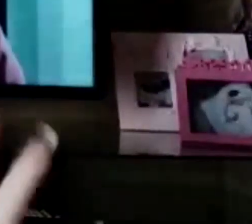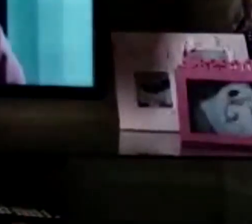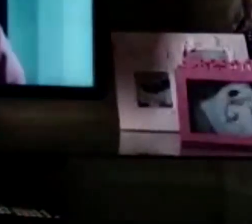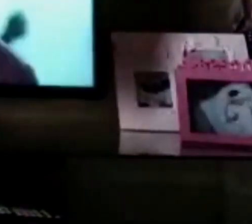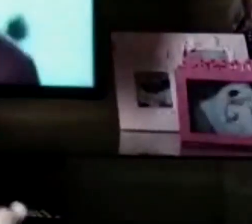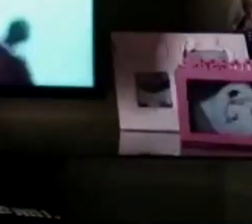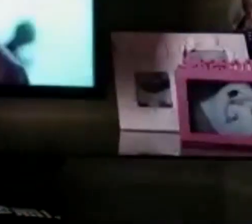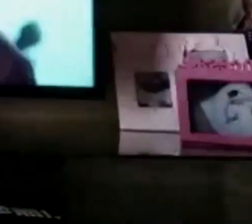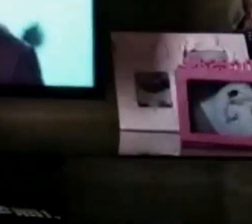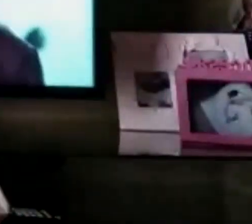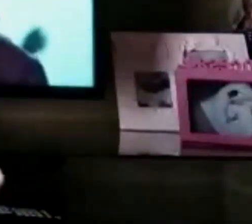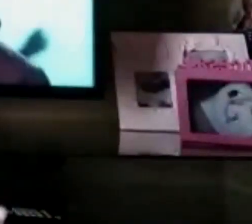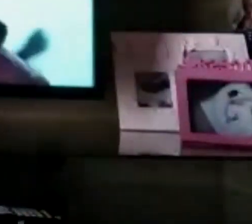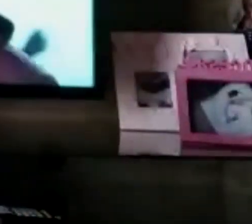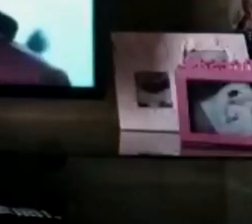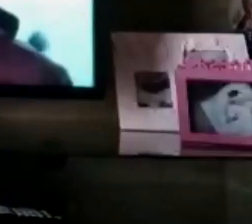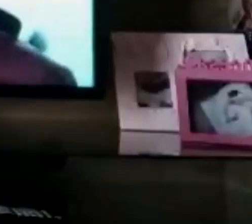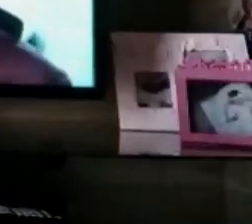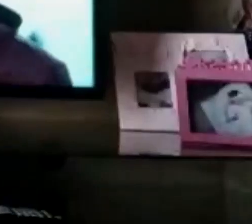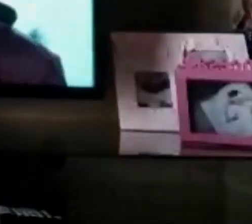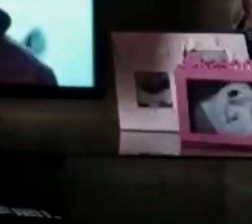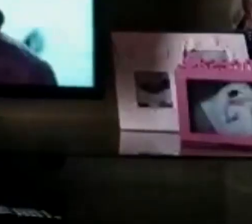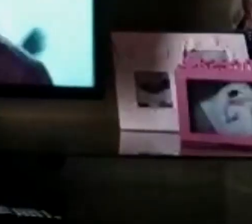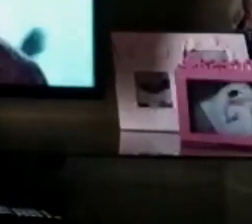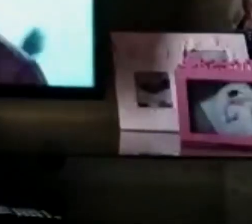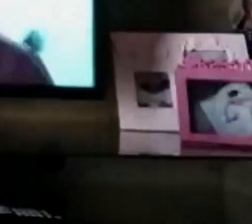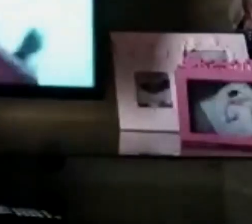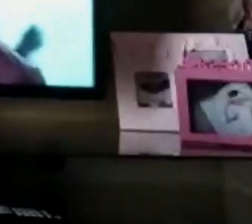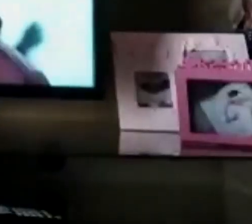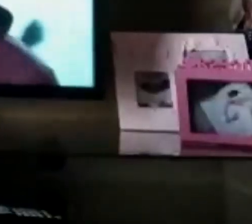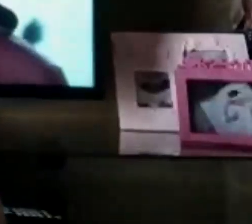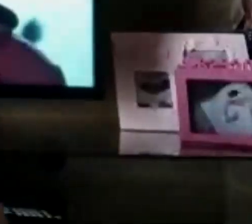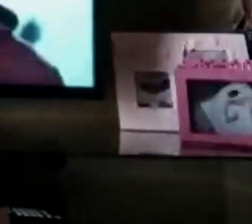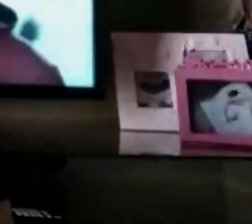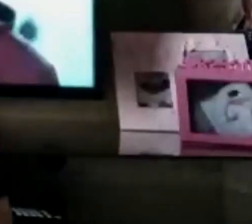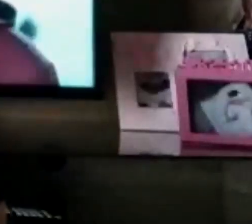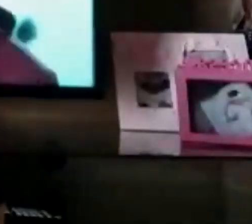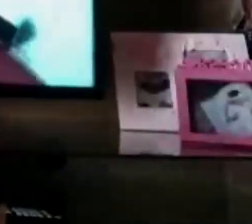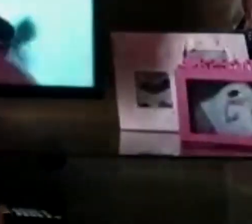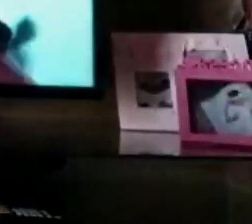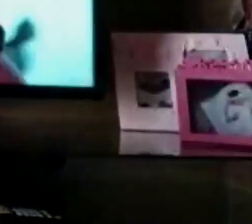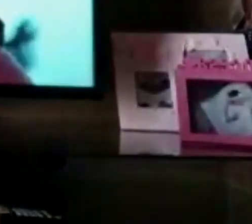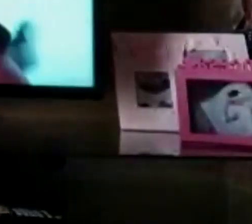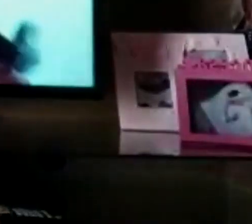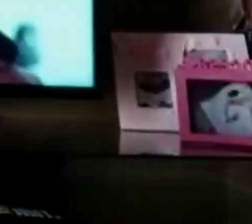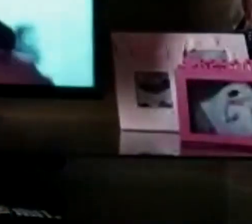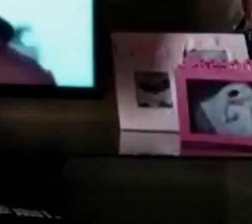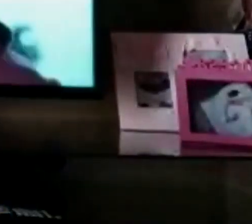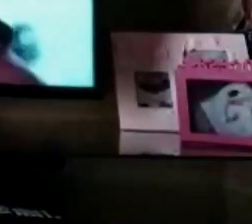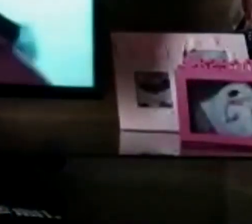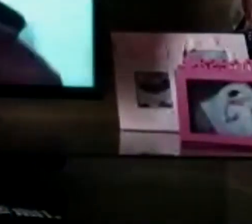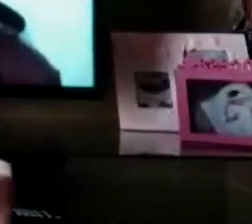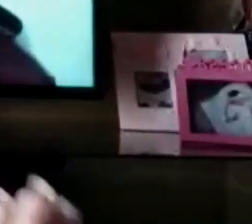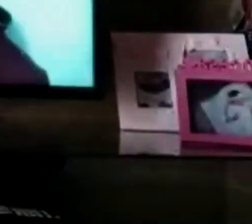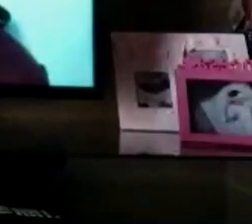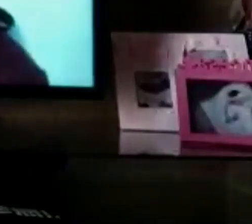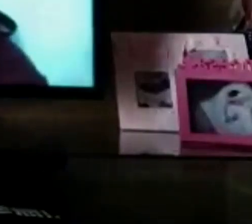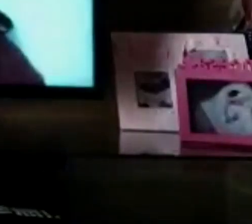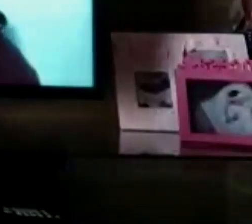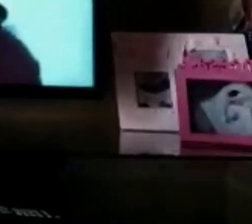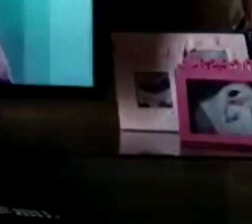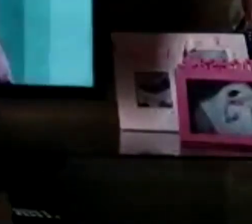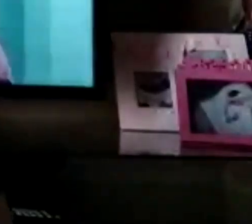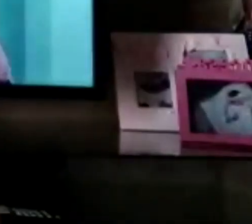em espanhol, legenda em espanhol, e vocês conseguem acompanhar perfeitamente. Então, alunos do ensino médio, aí, se